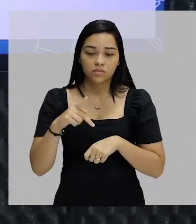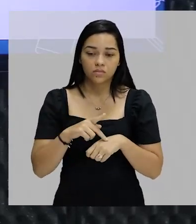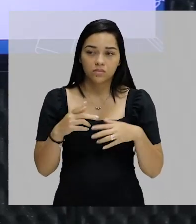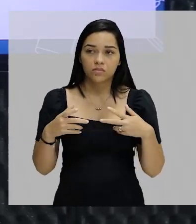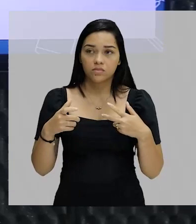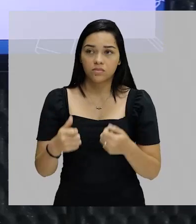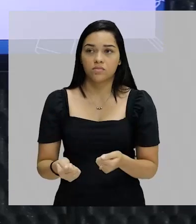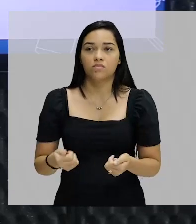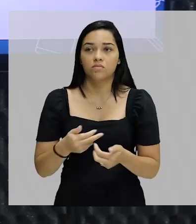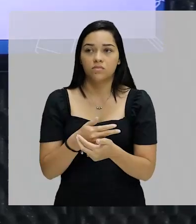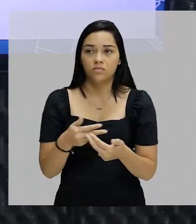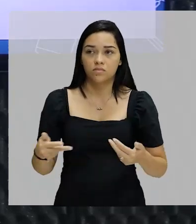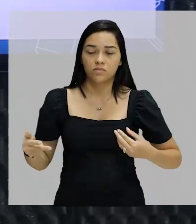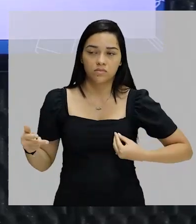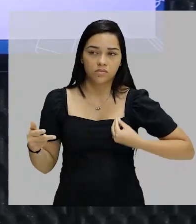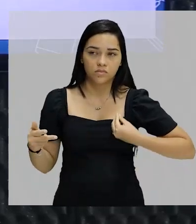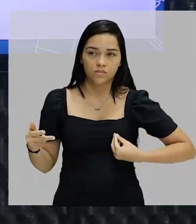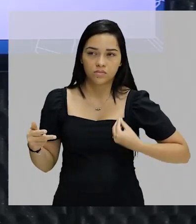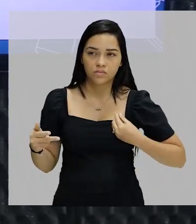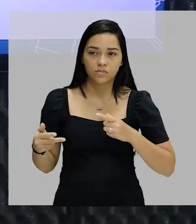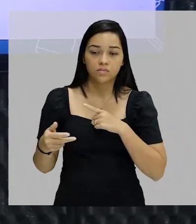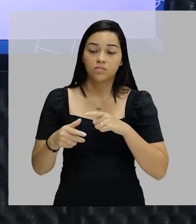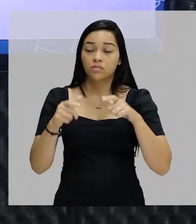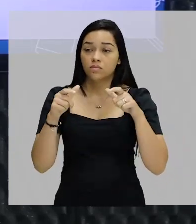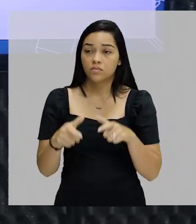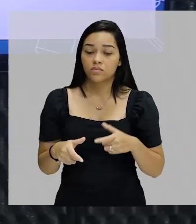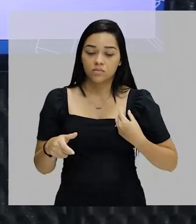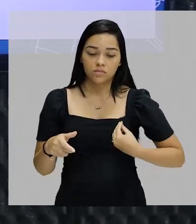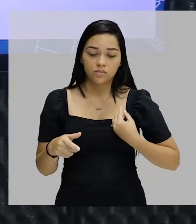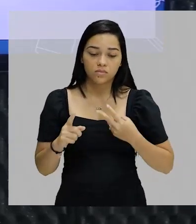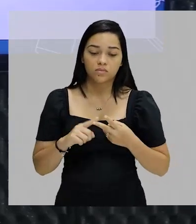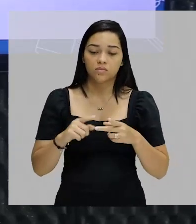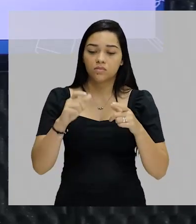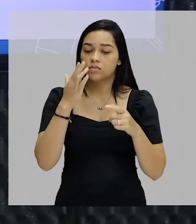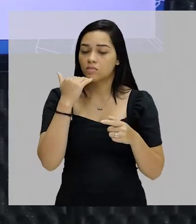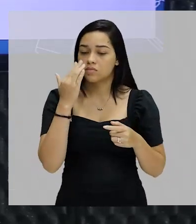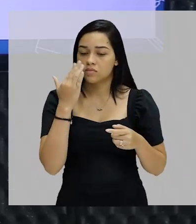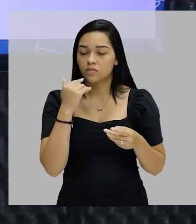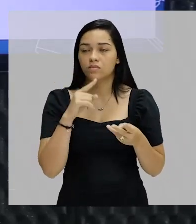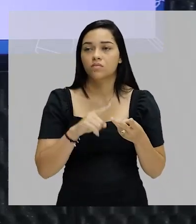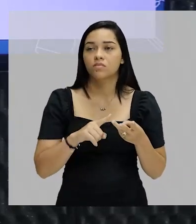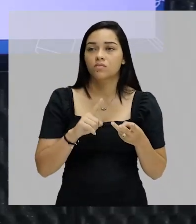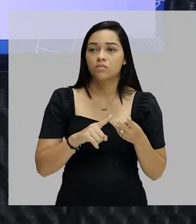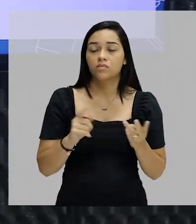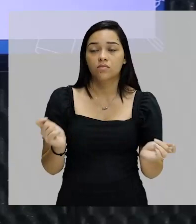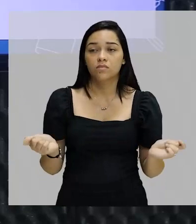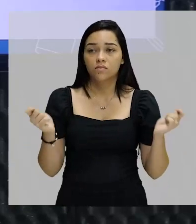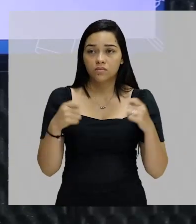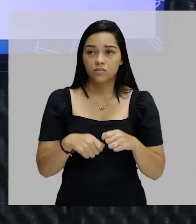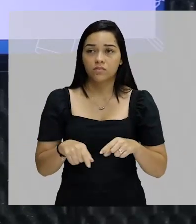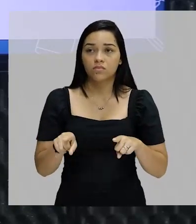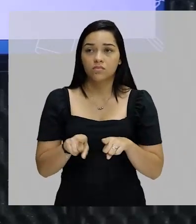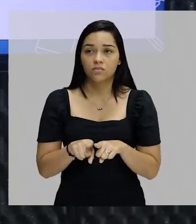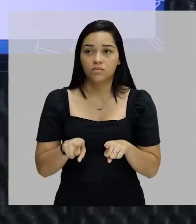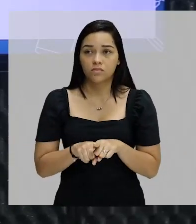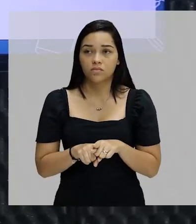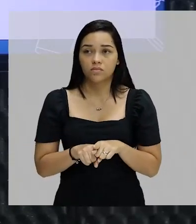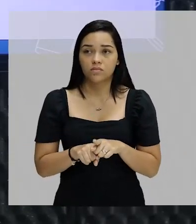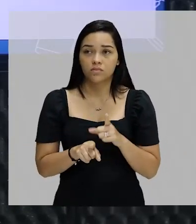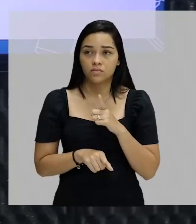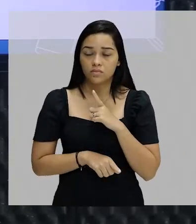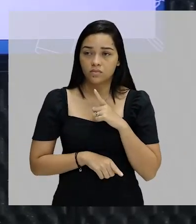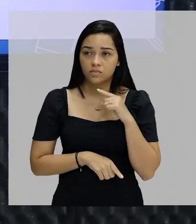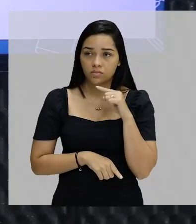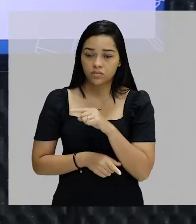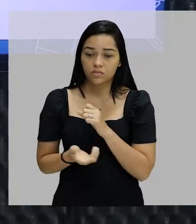todos os seus habitantes têm onde morar, têm o que comer e têm possibilidade de atender